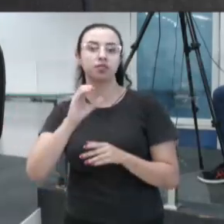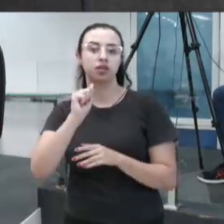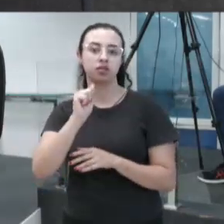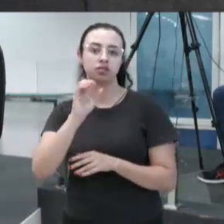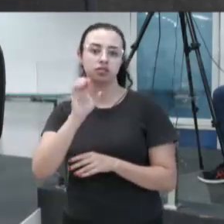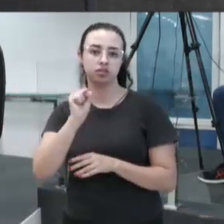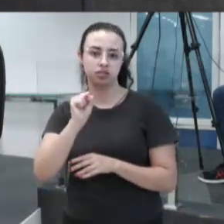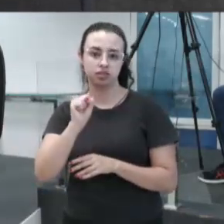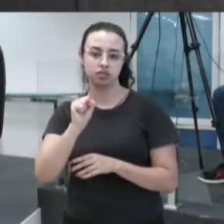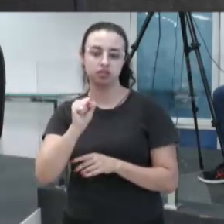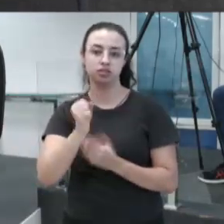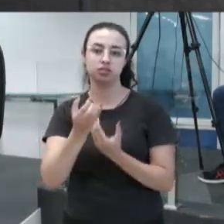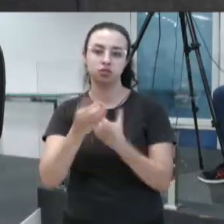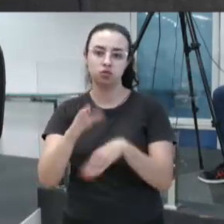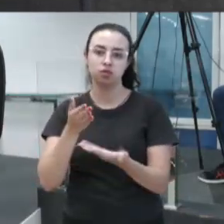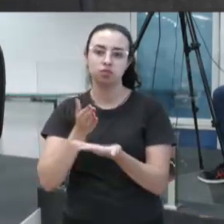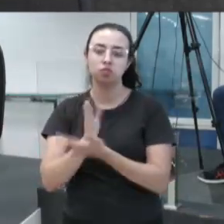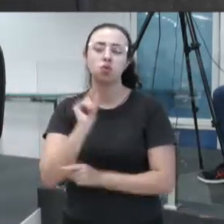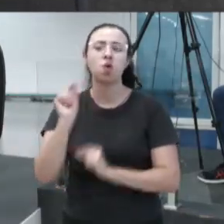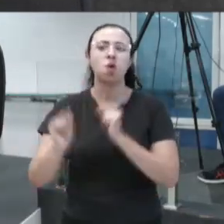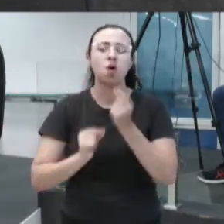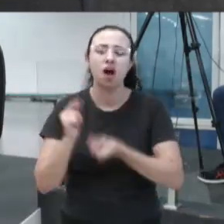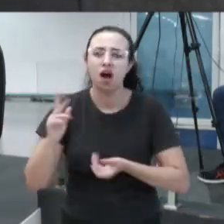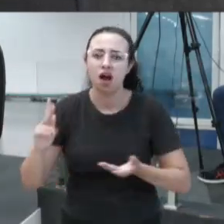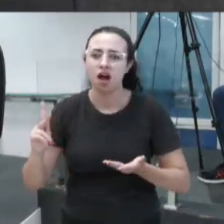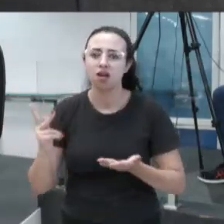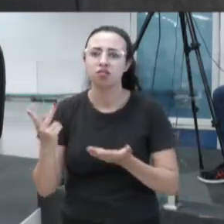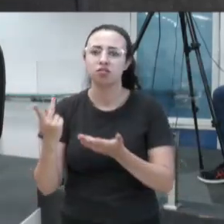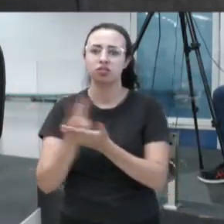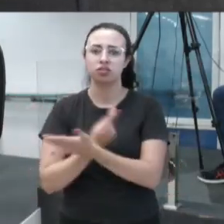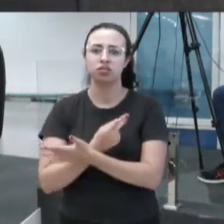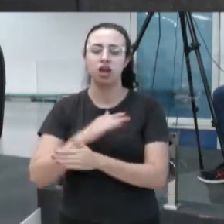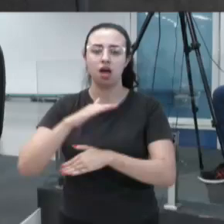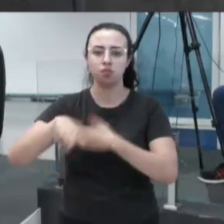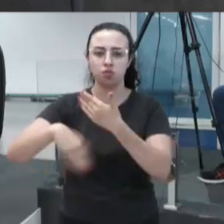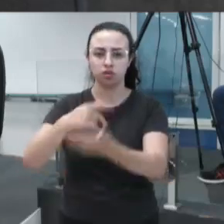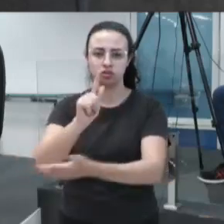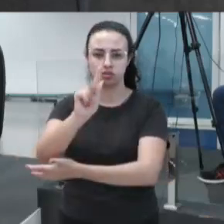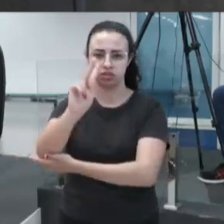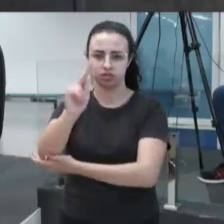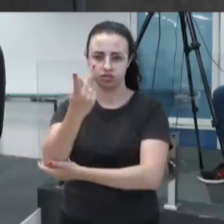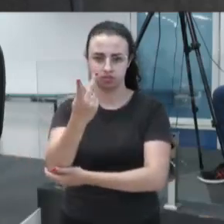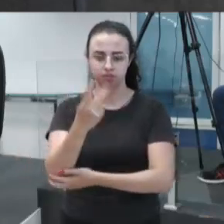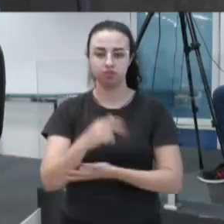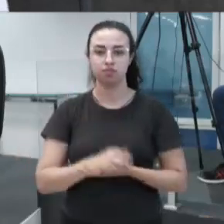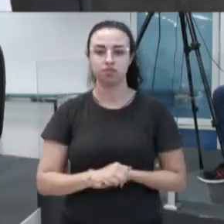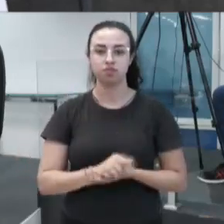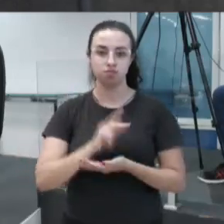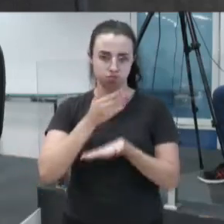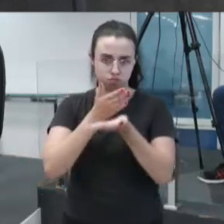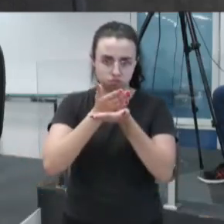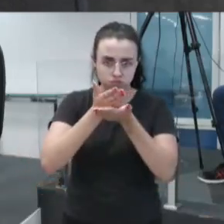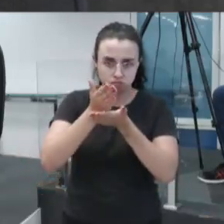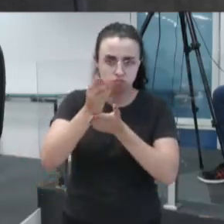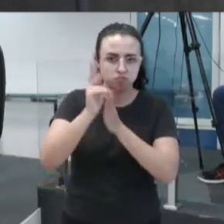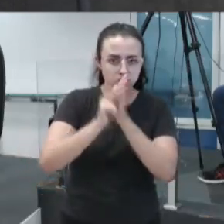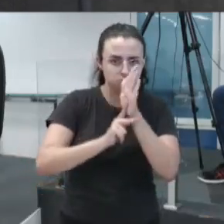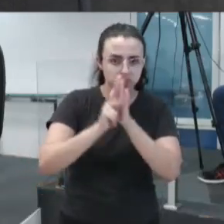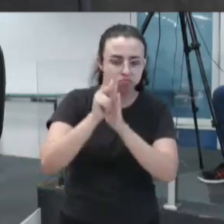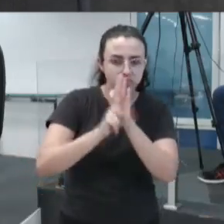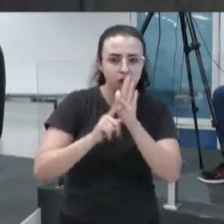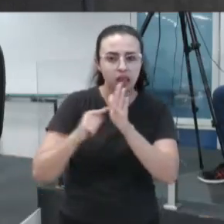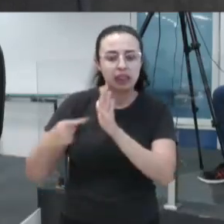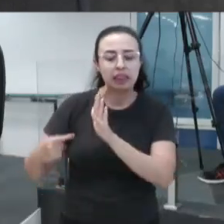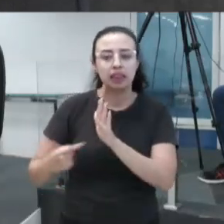ACS, o rolo que virou isso da atualização do GH. Vai tramitar aqui na casa e vai chegar nos próximos dias uma